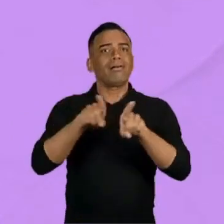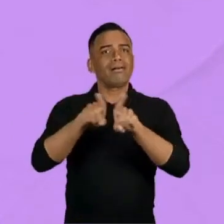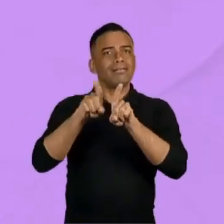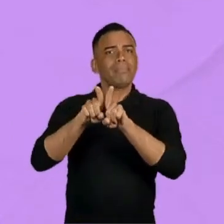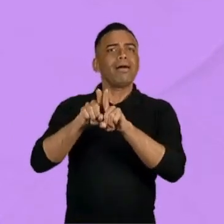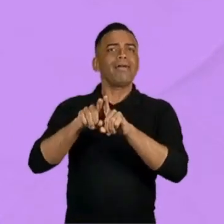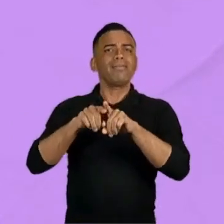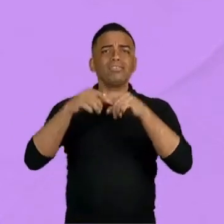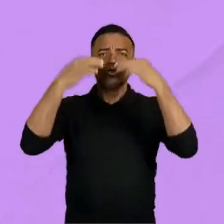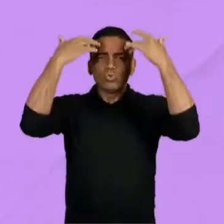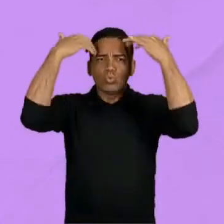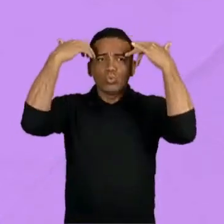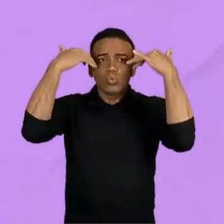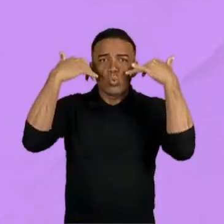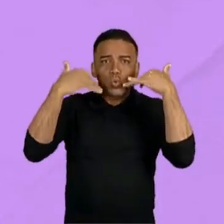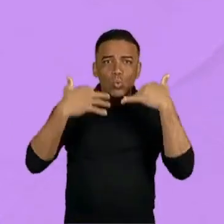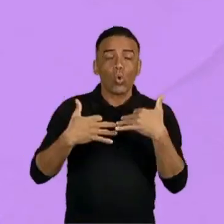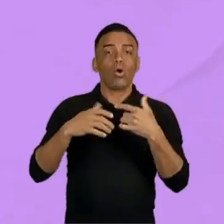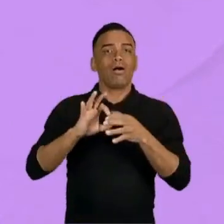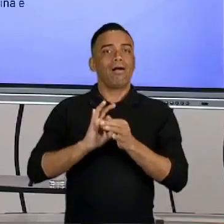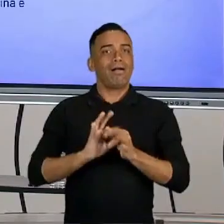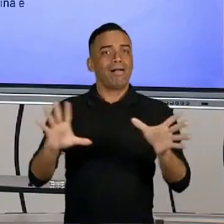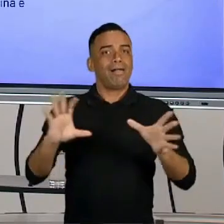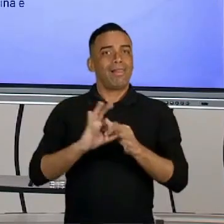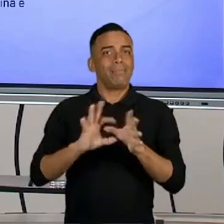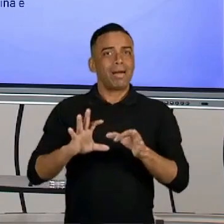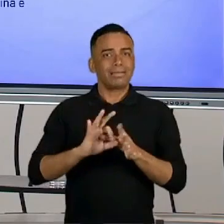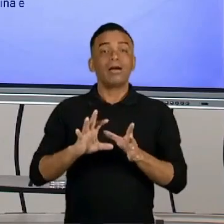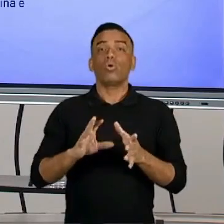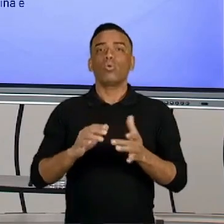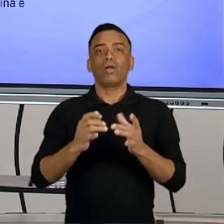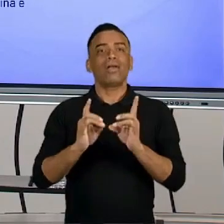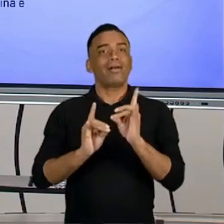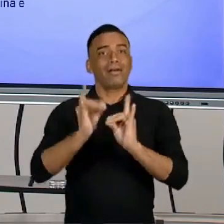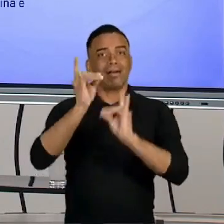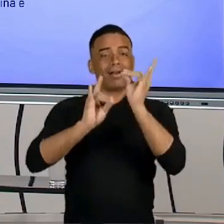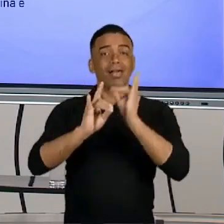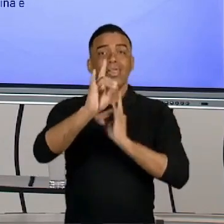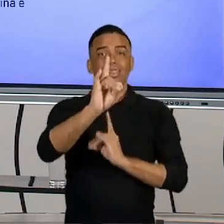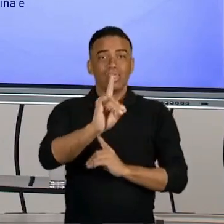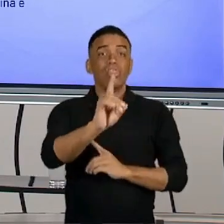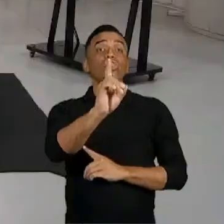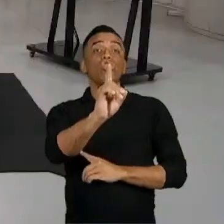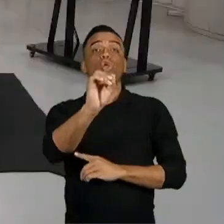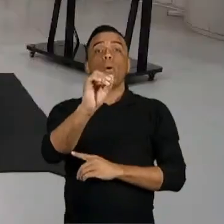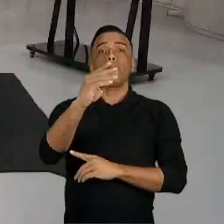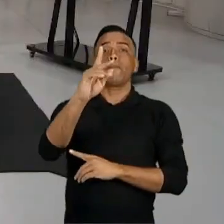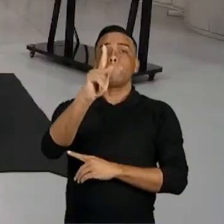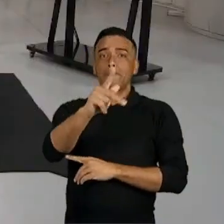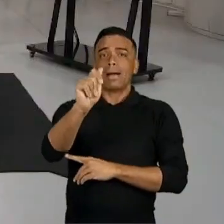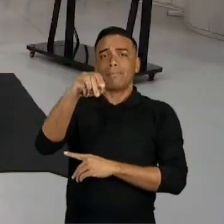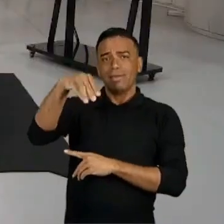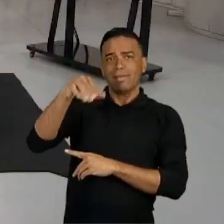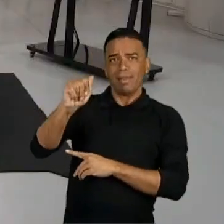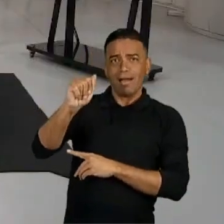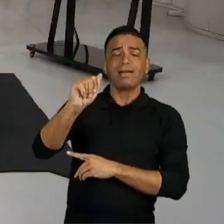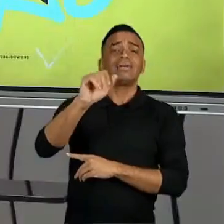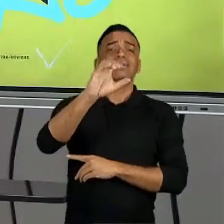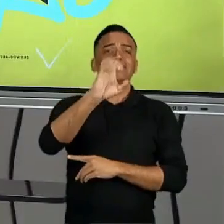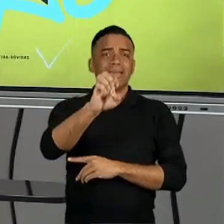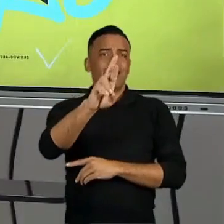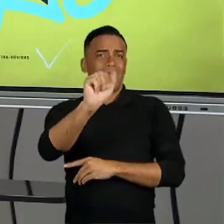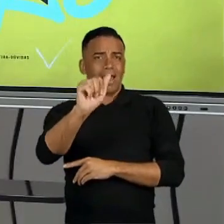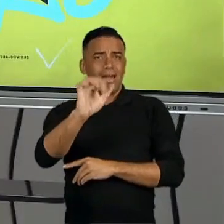glândulas sudoripas e liberação de dopamina e serotonina. Confere? Confere. É muito